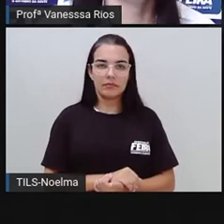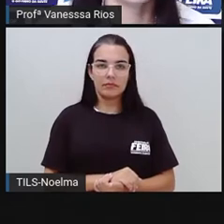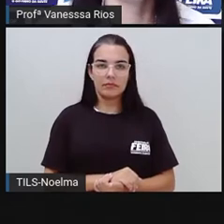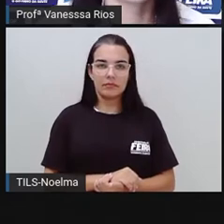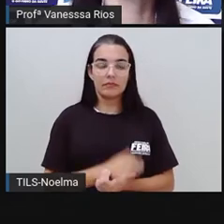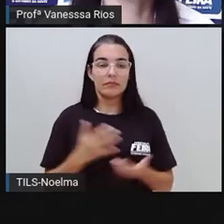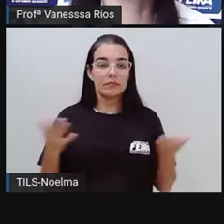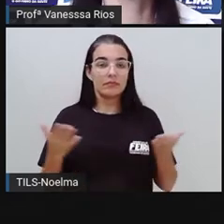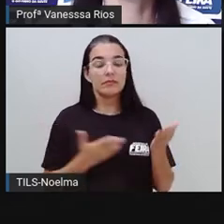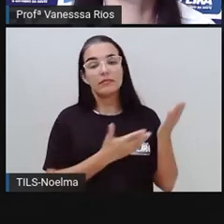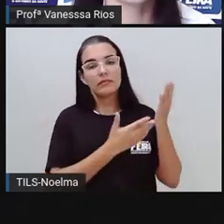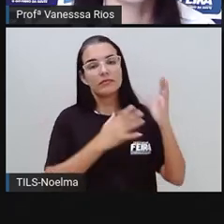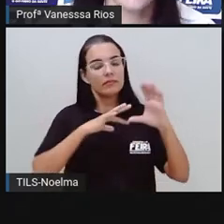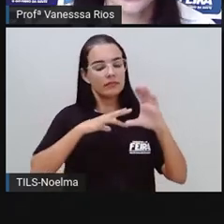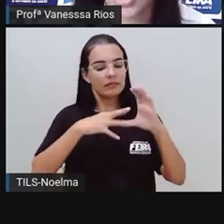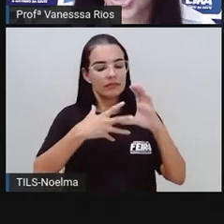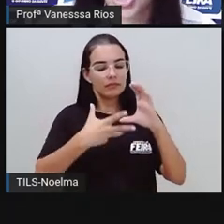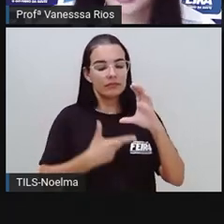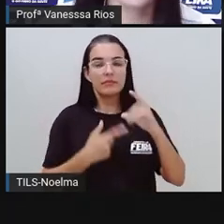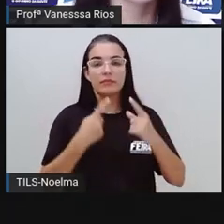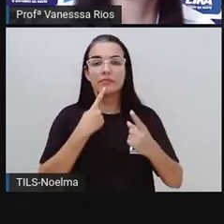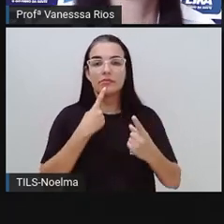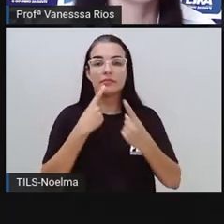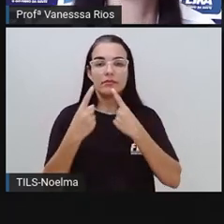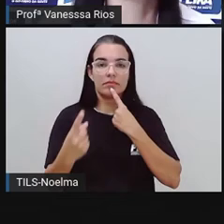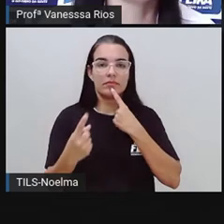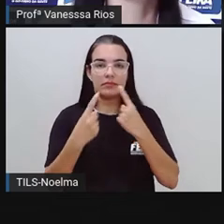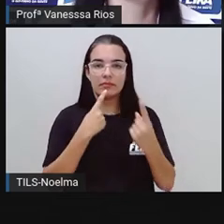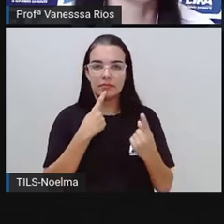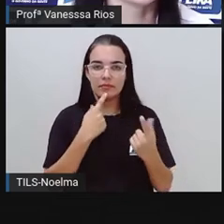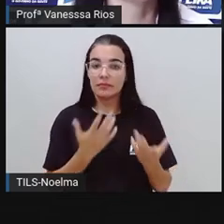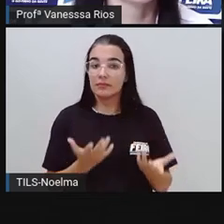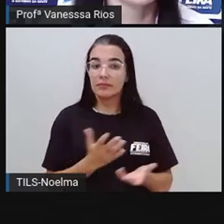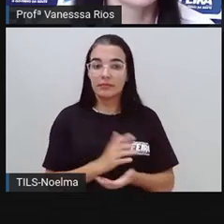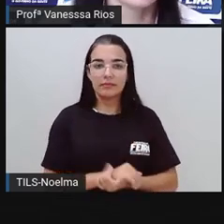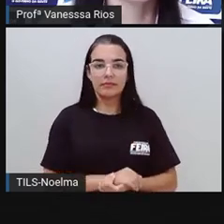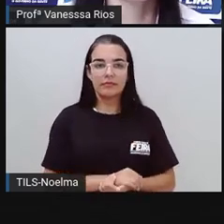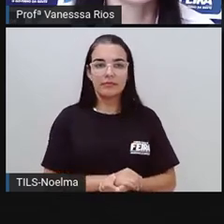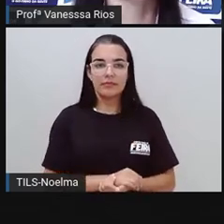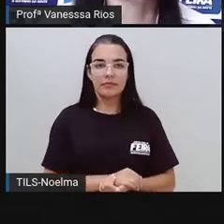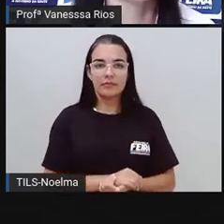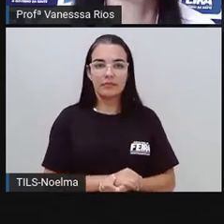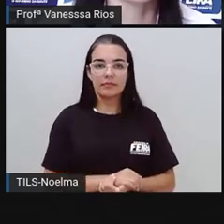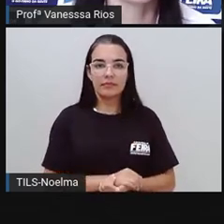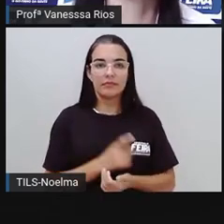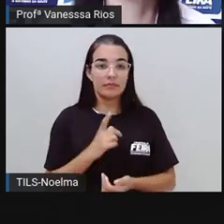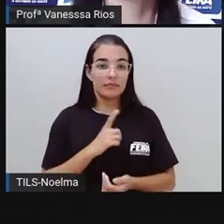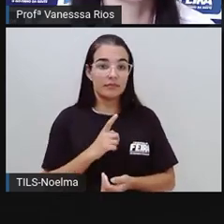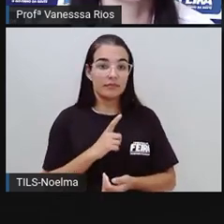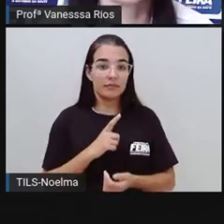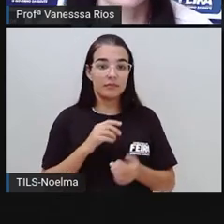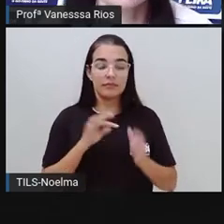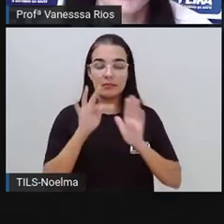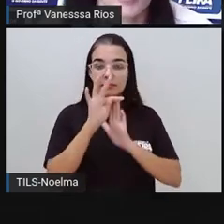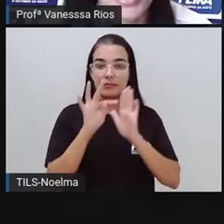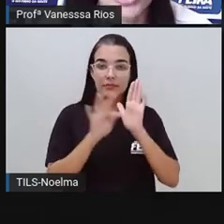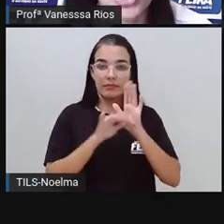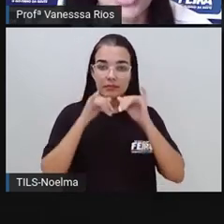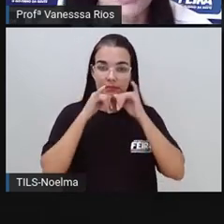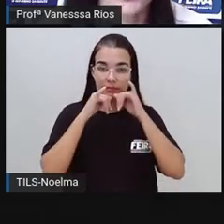E aí, quais são as características da entrevista? As entrevistas, elas são textos